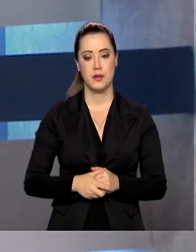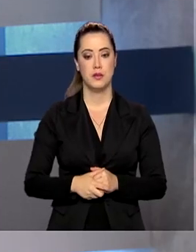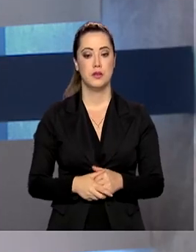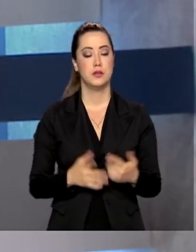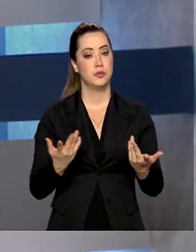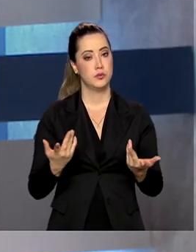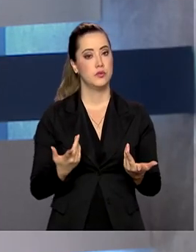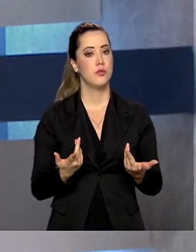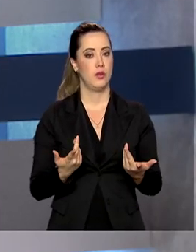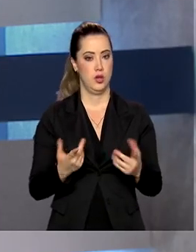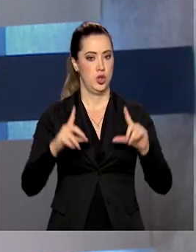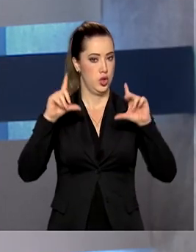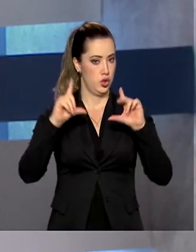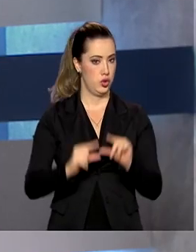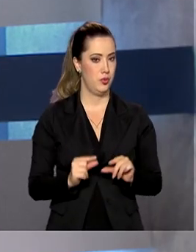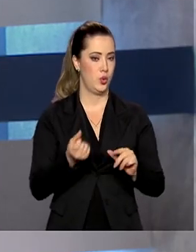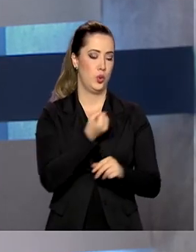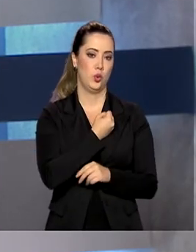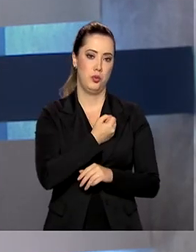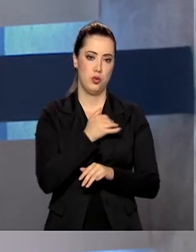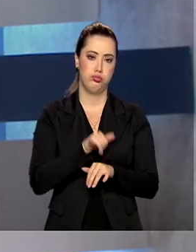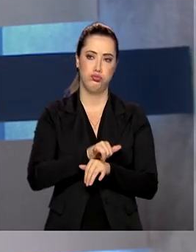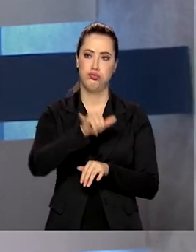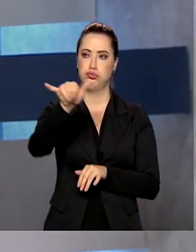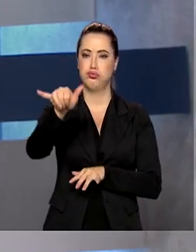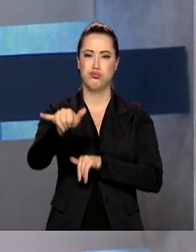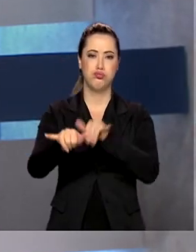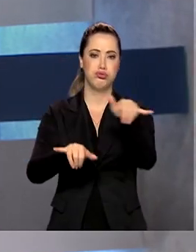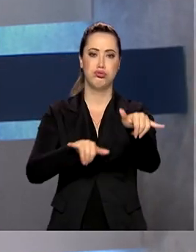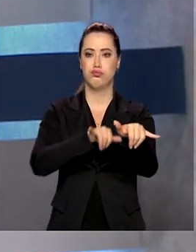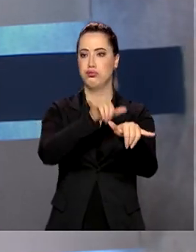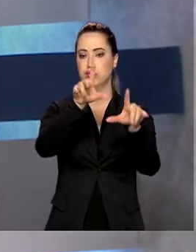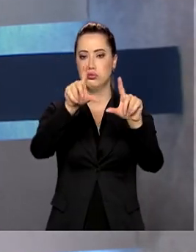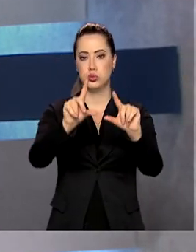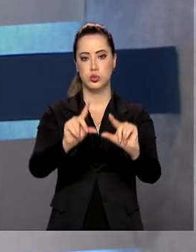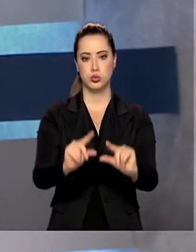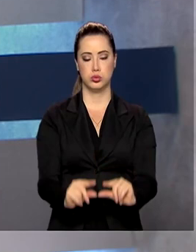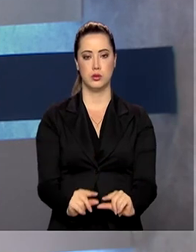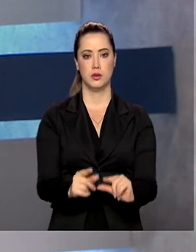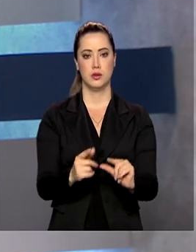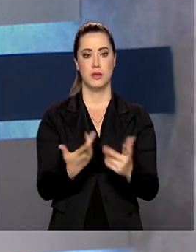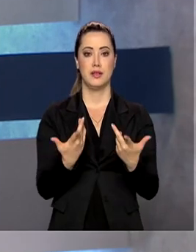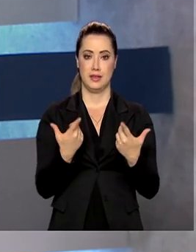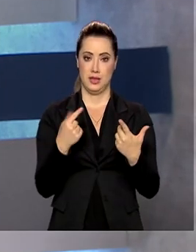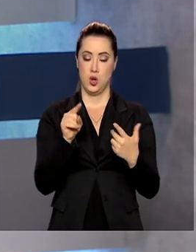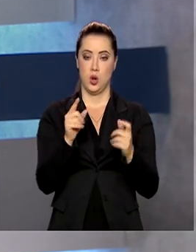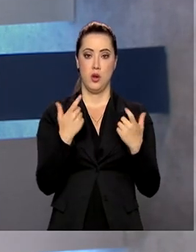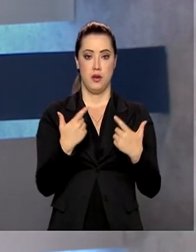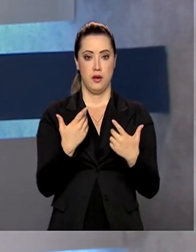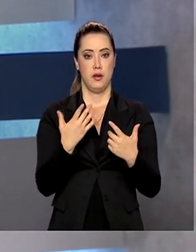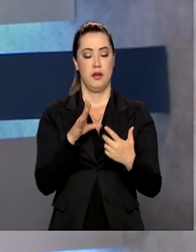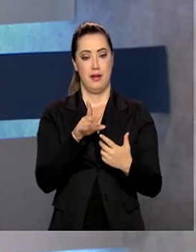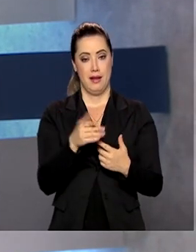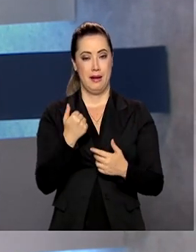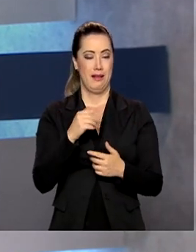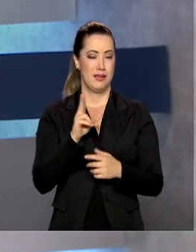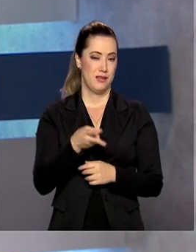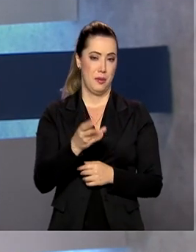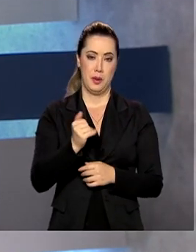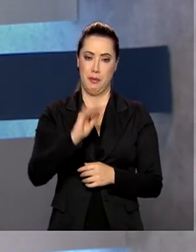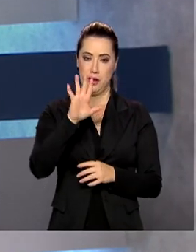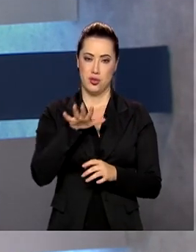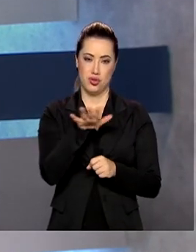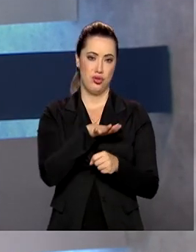E depois da queda brusca no número de voos por causa da pandemia, a ocupação de aeronaves aumenta gradativamente. Em